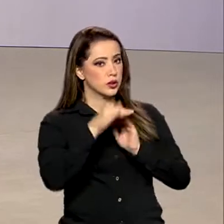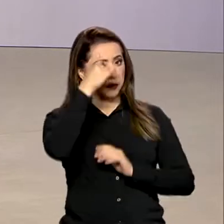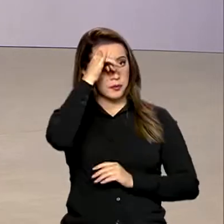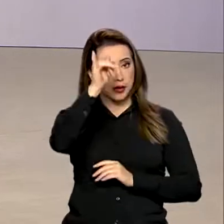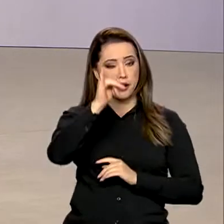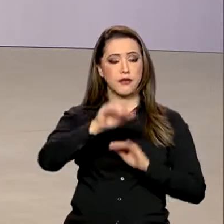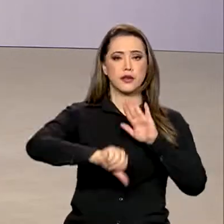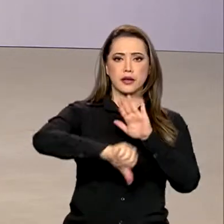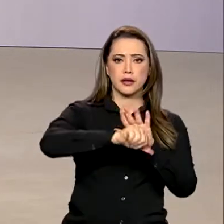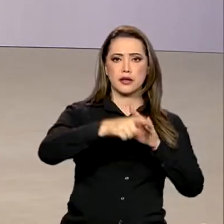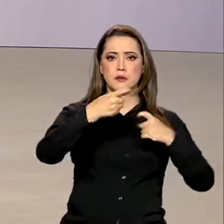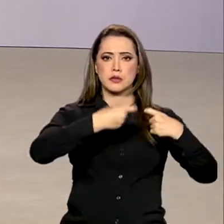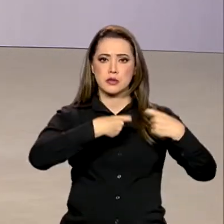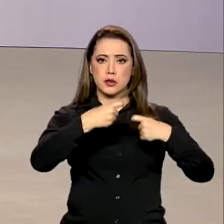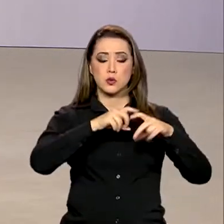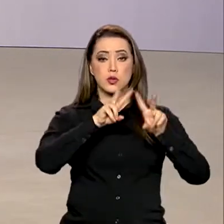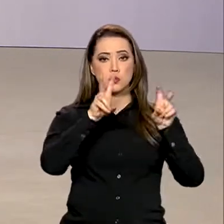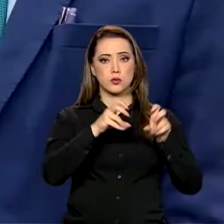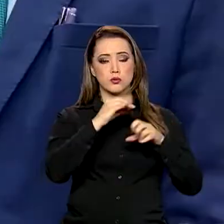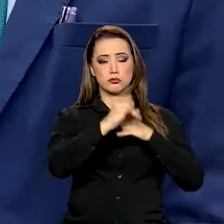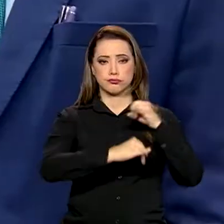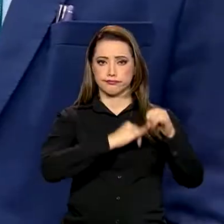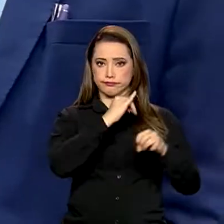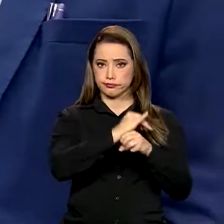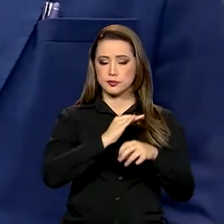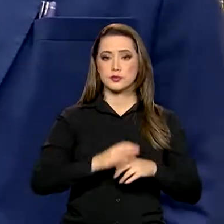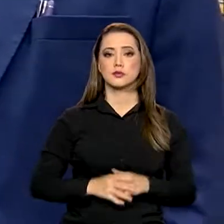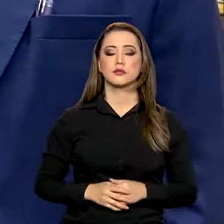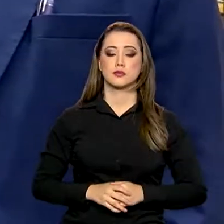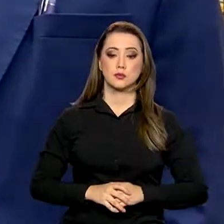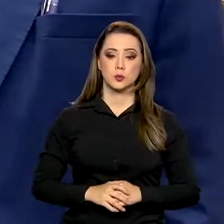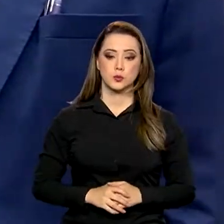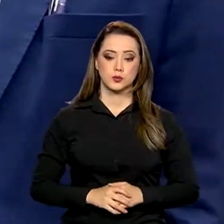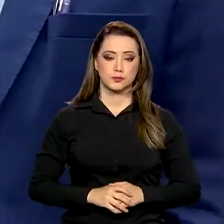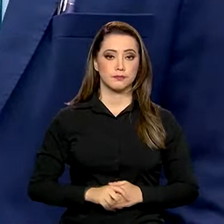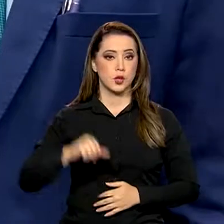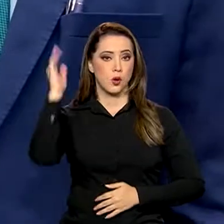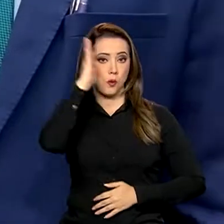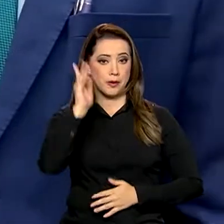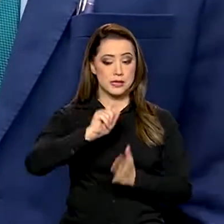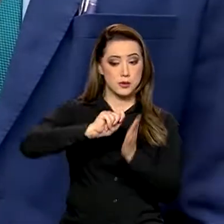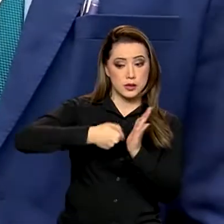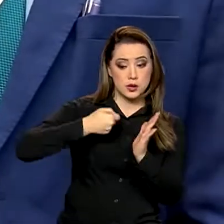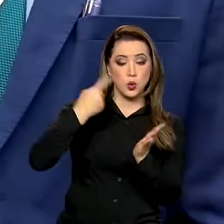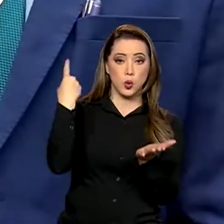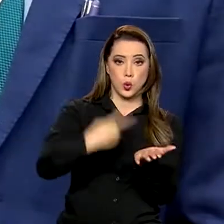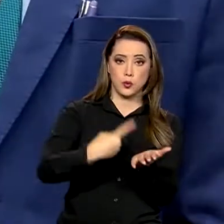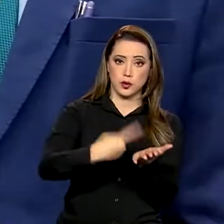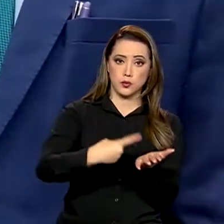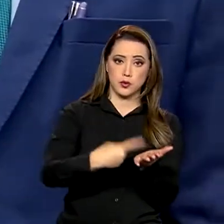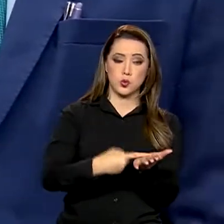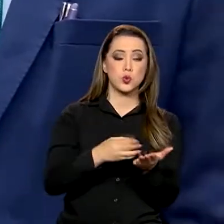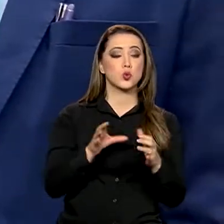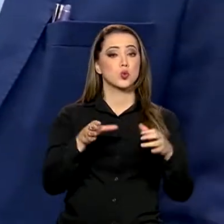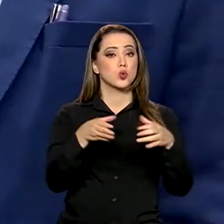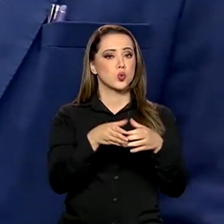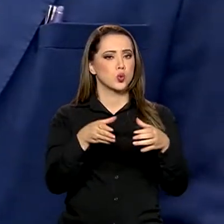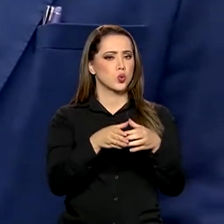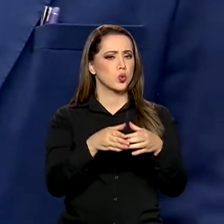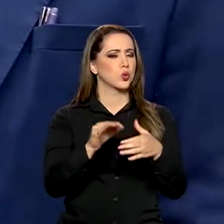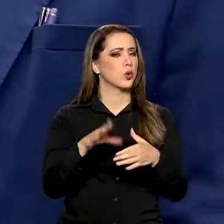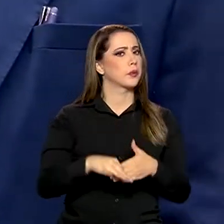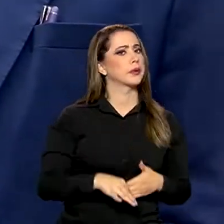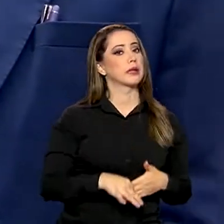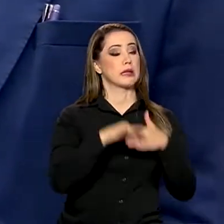prevenção de crimes sexuais online. O Brasil acaba de aderir e fazer parte de um grupo que